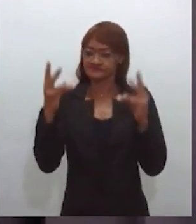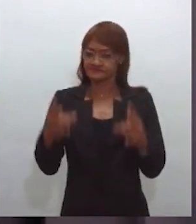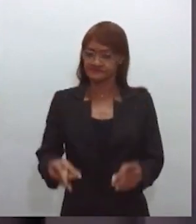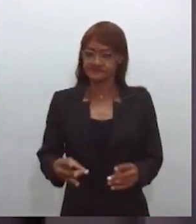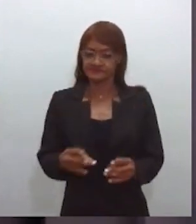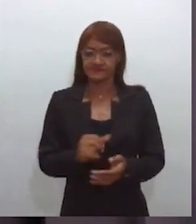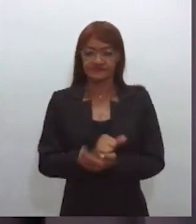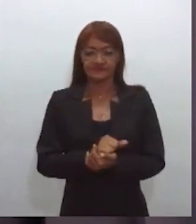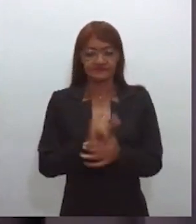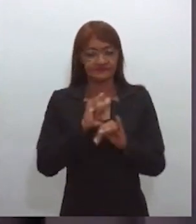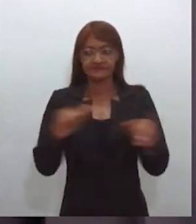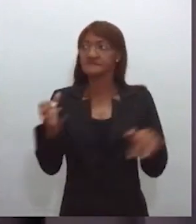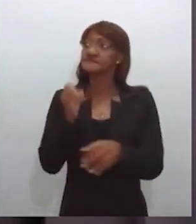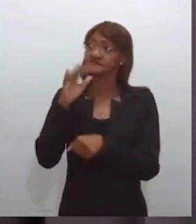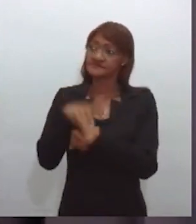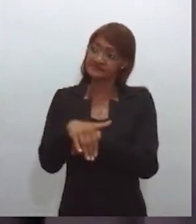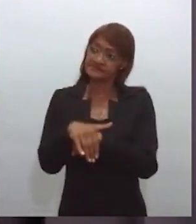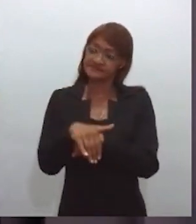boa noite, Valquíria.